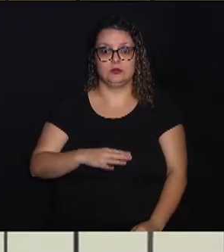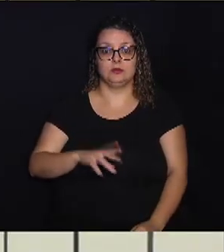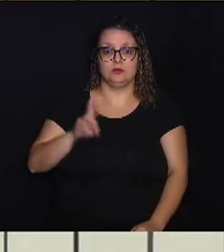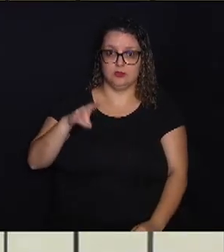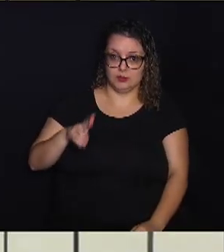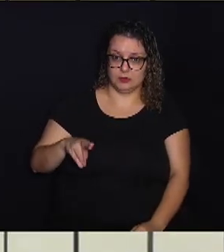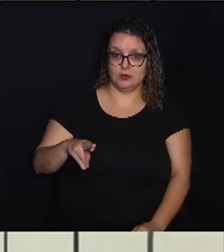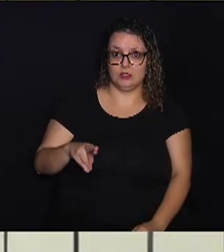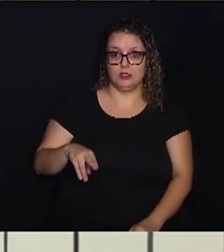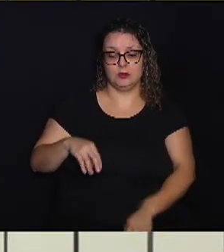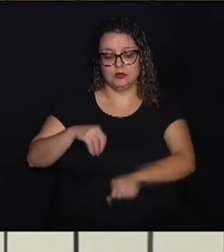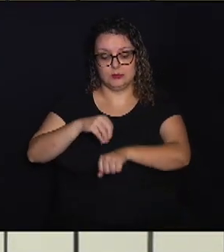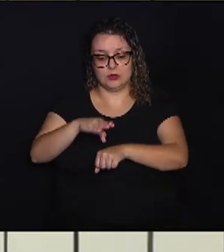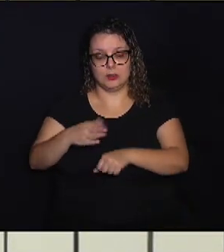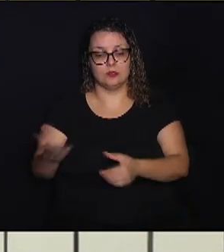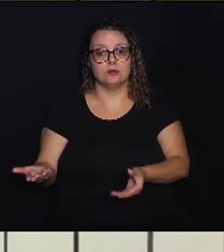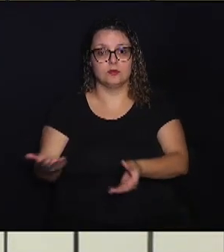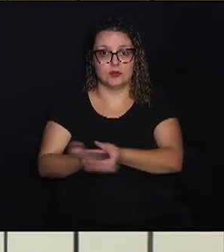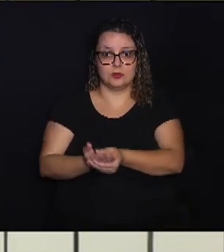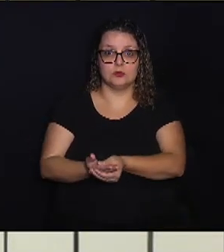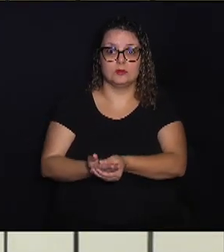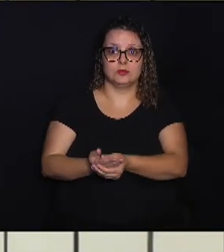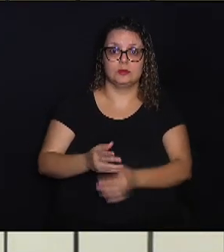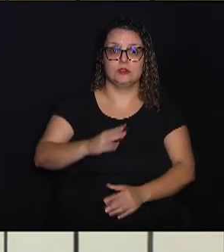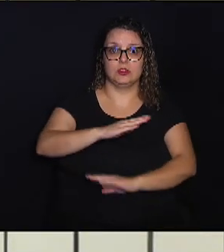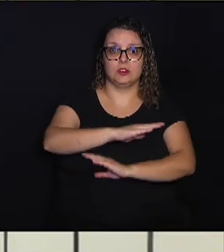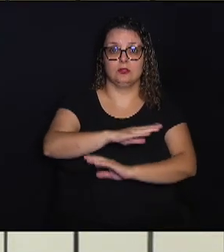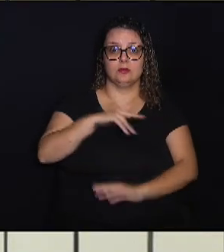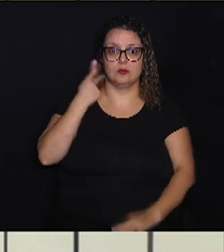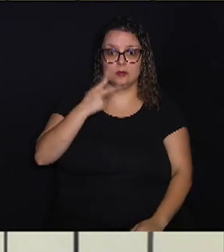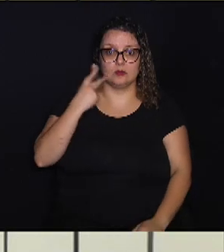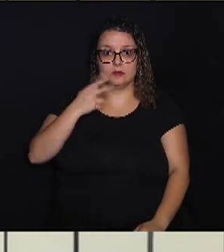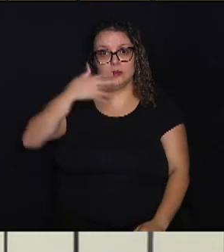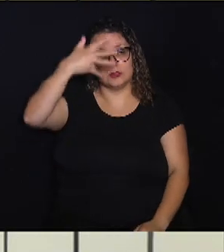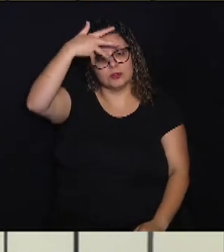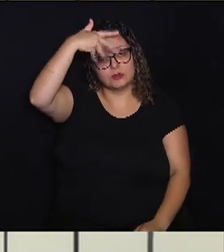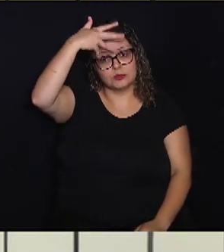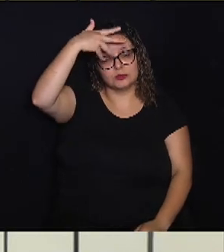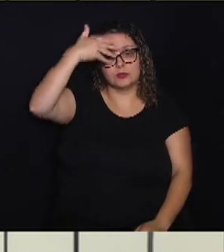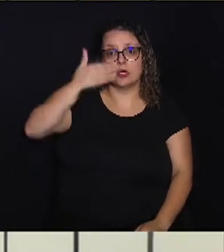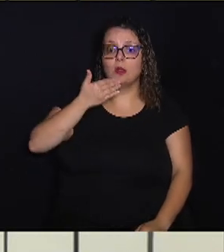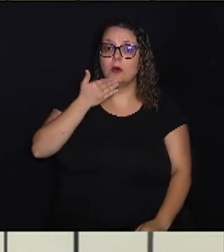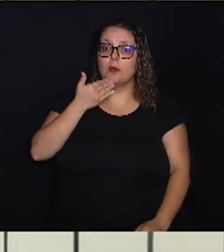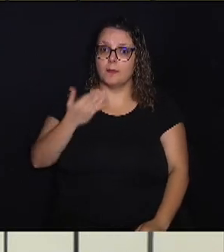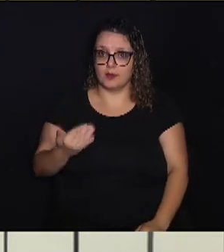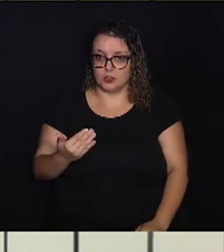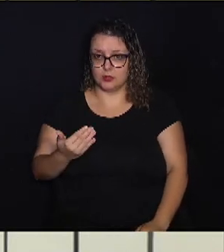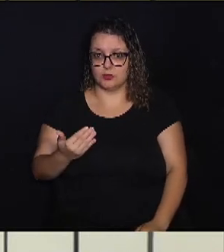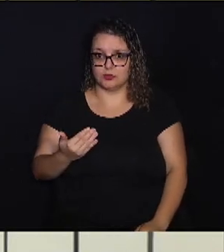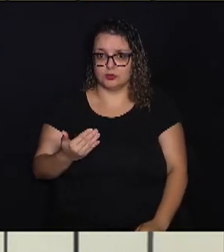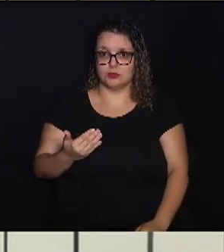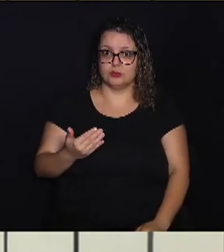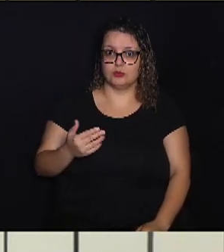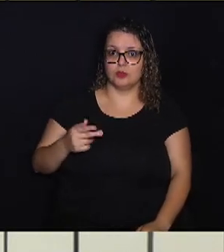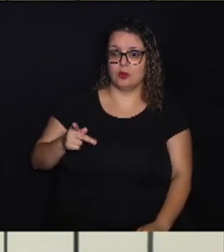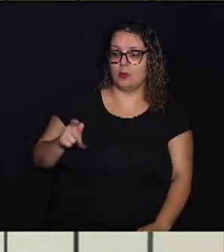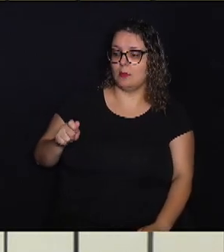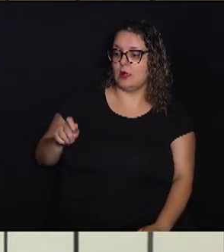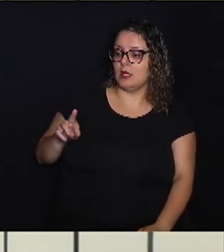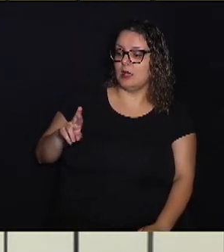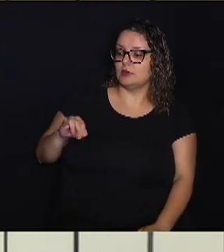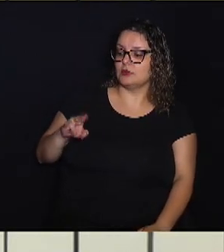de indicação protocolada na Câmara, o vereador Rodrigo da Farmadique solicita o patrulhamento